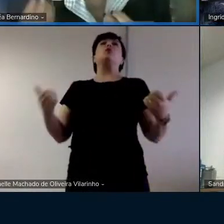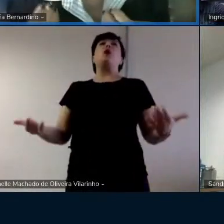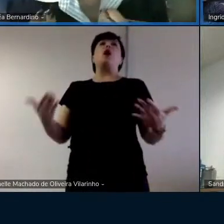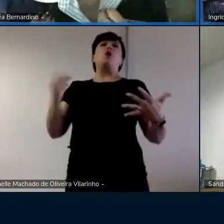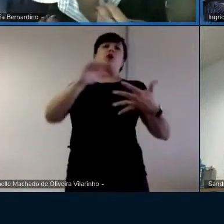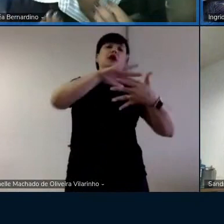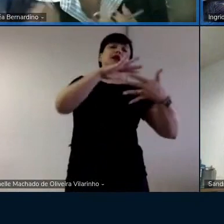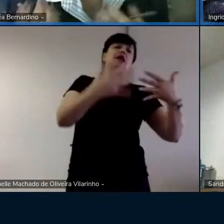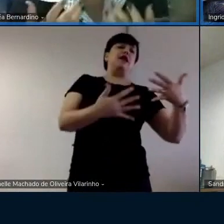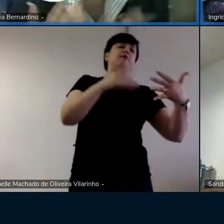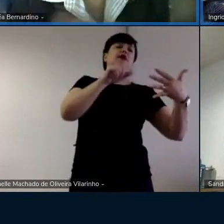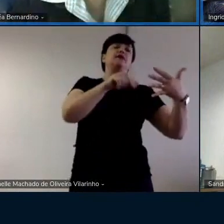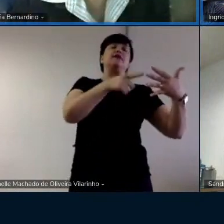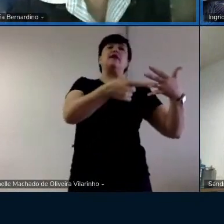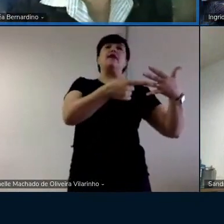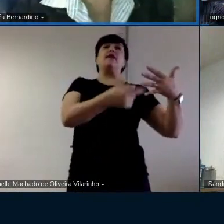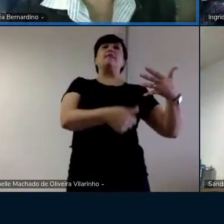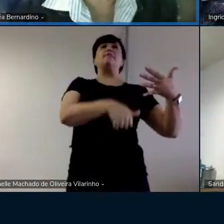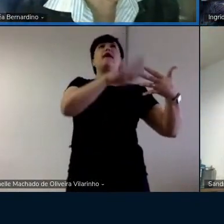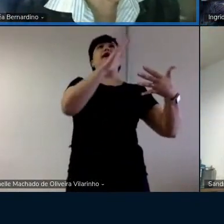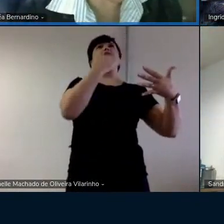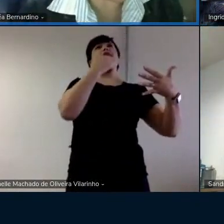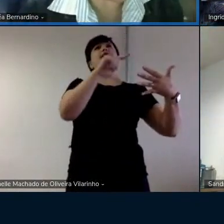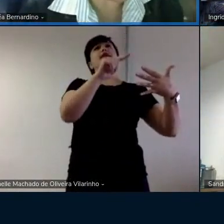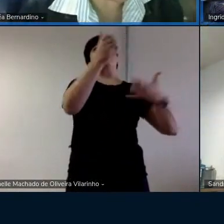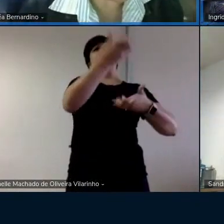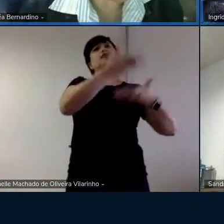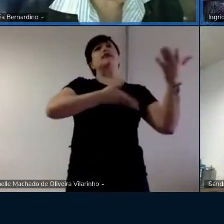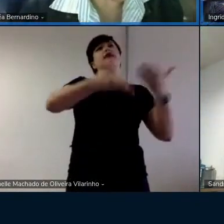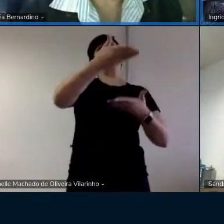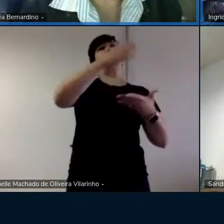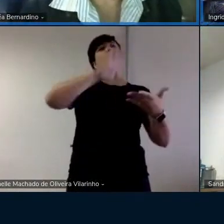Libras seria mais uma língua para interação?